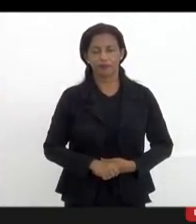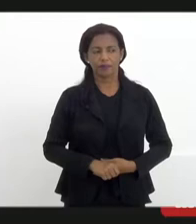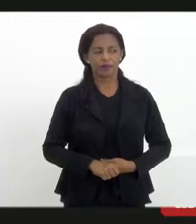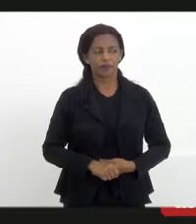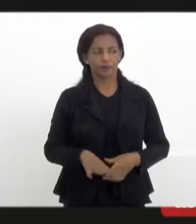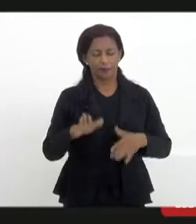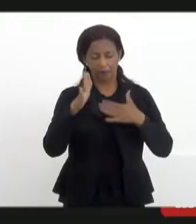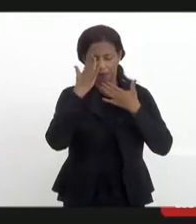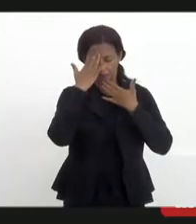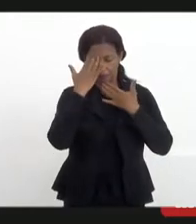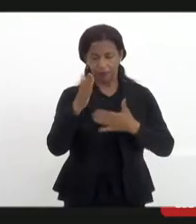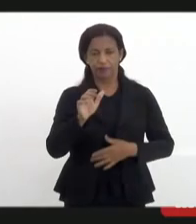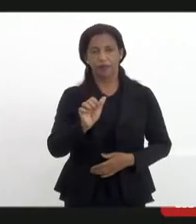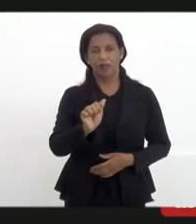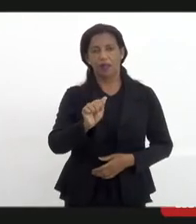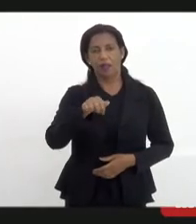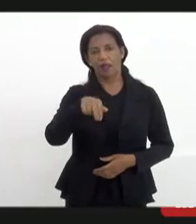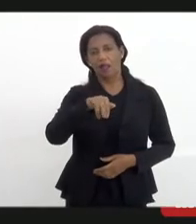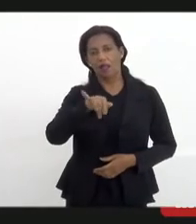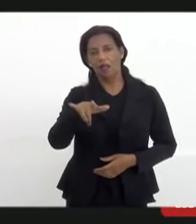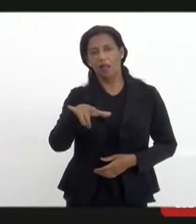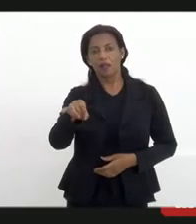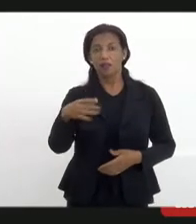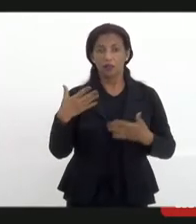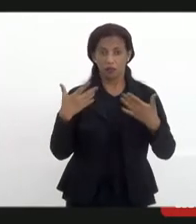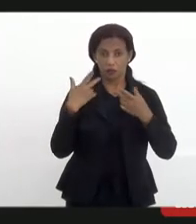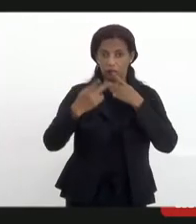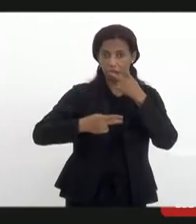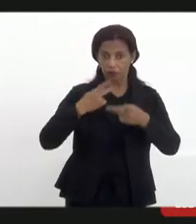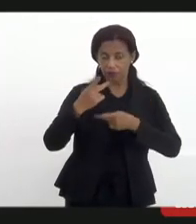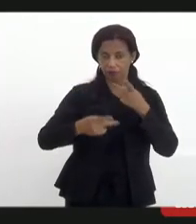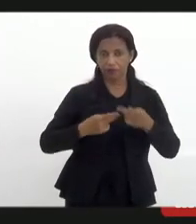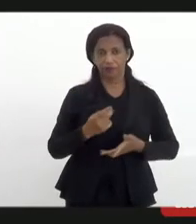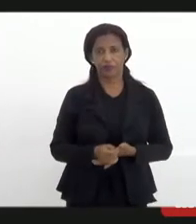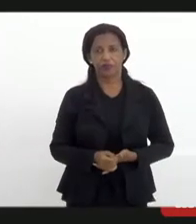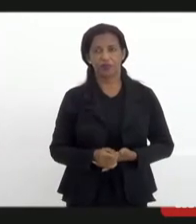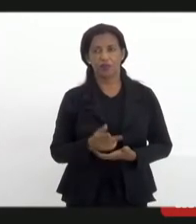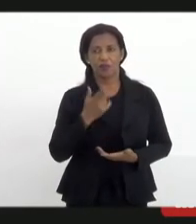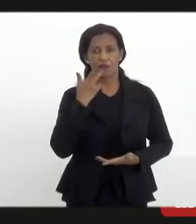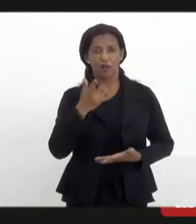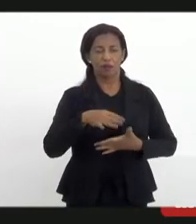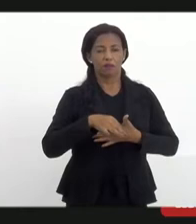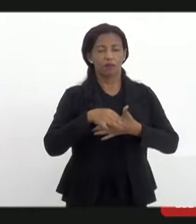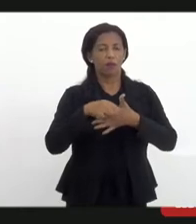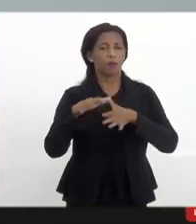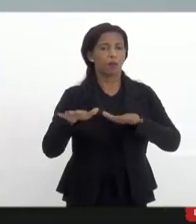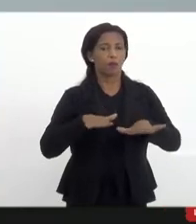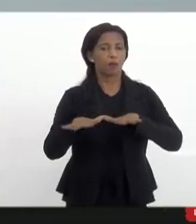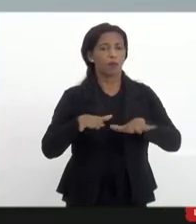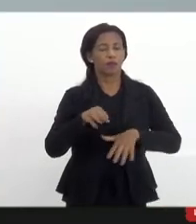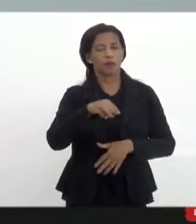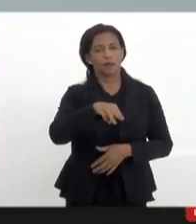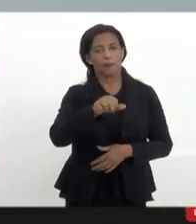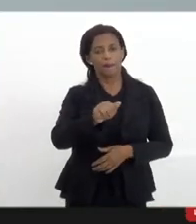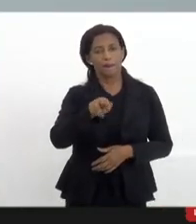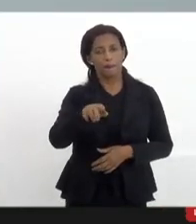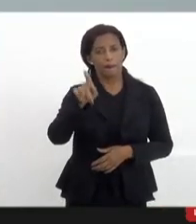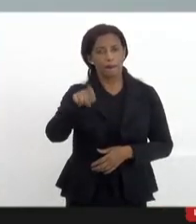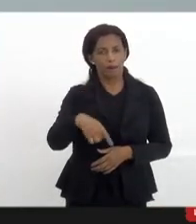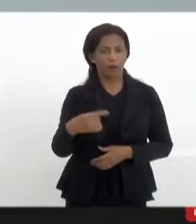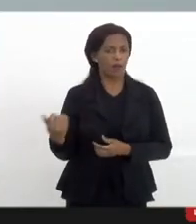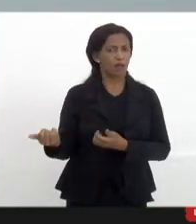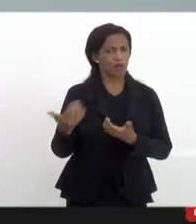obrigado Anísio Borba por sua manifestação falando aqui pela frente de mobilização da Maré e trazendo também